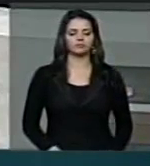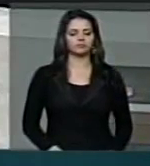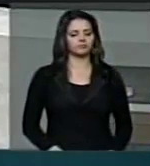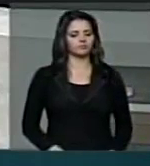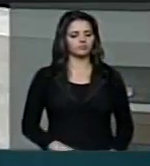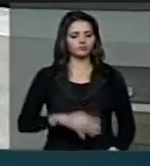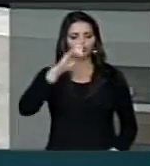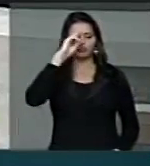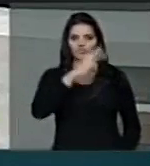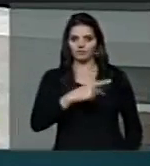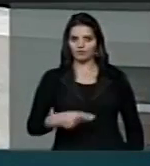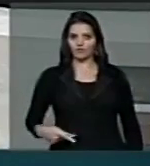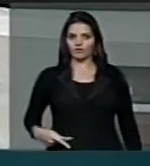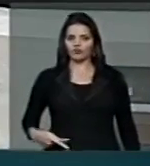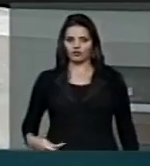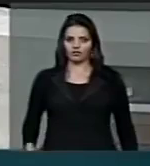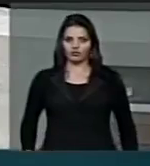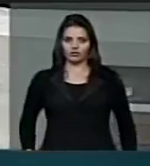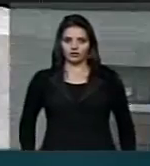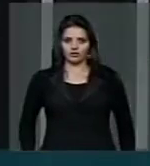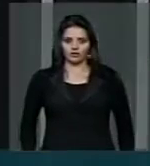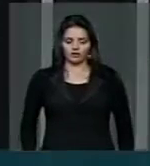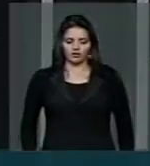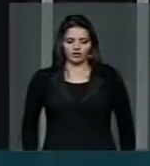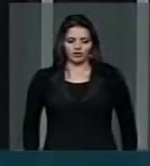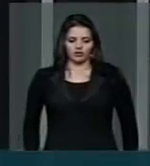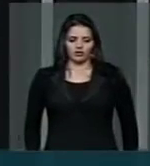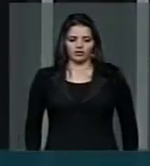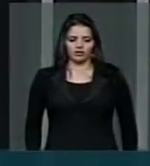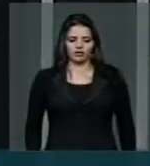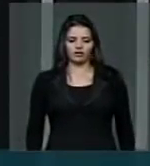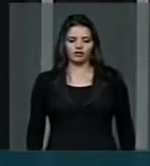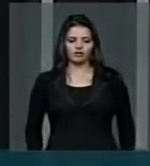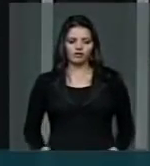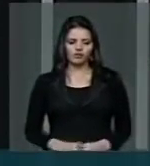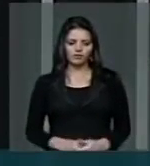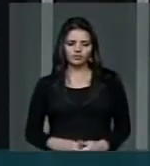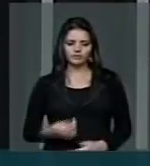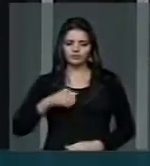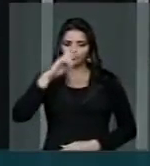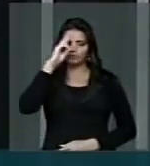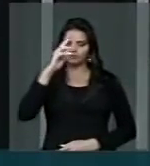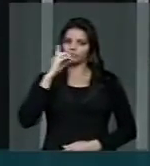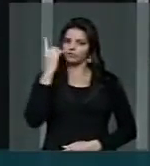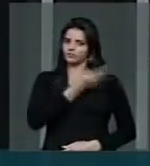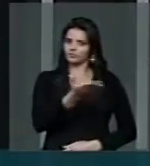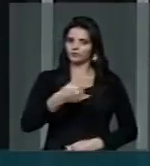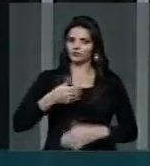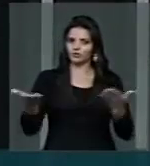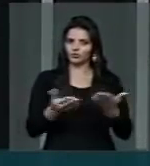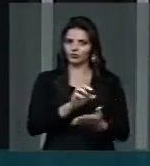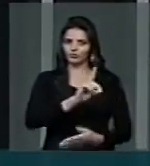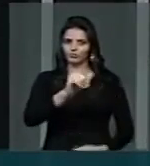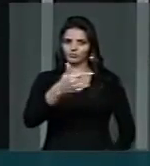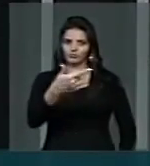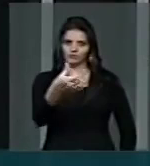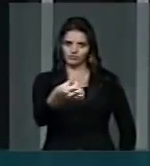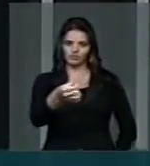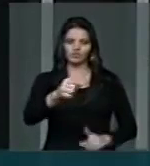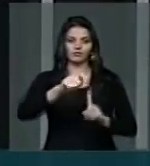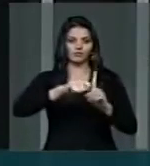Senhoras e senhores e senhores deputados, hoje, dia 26 de junho,